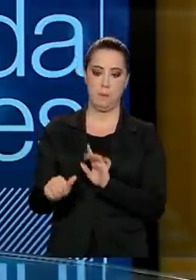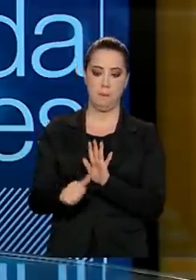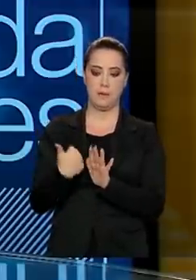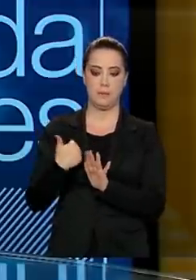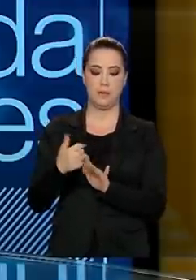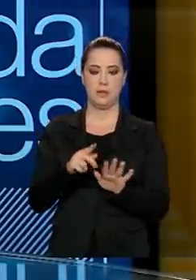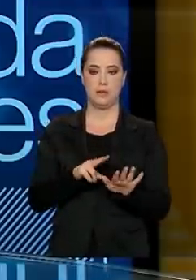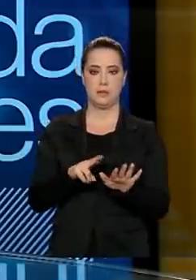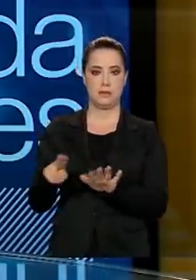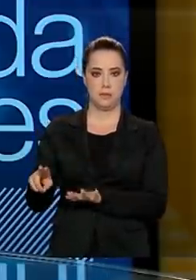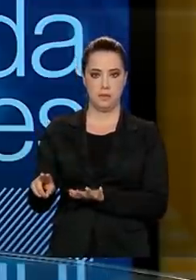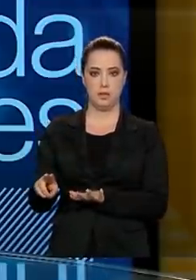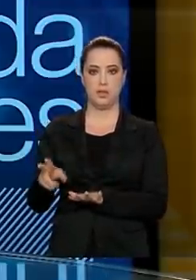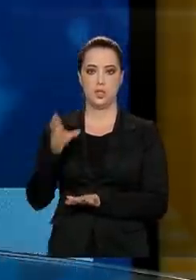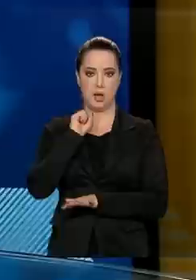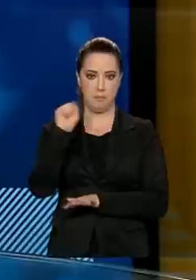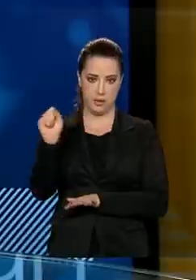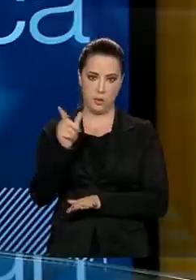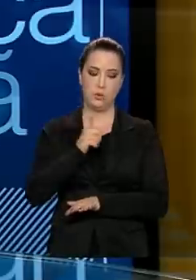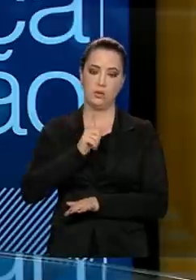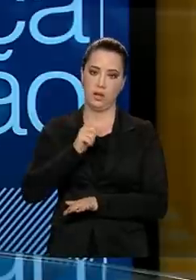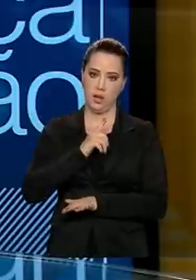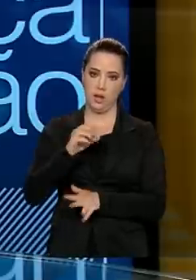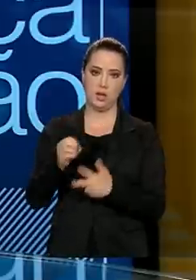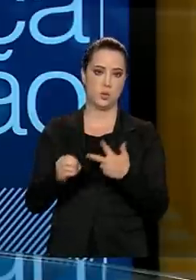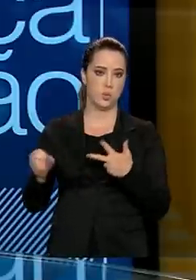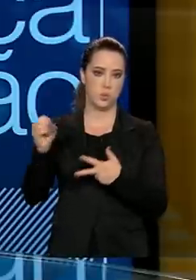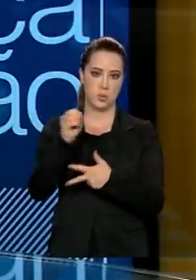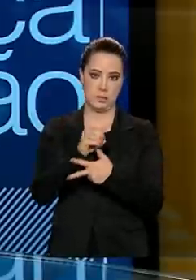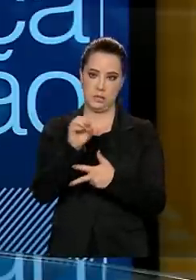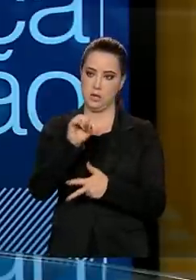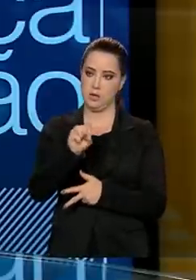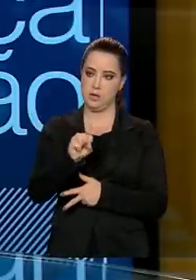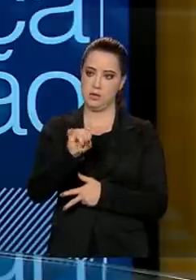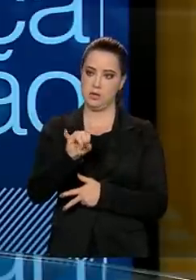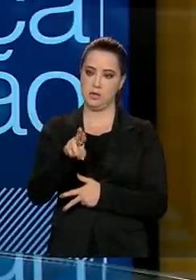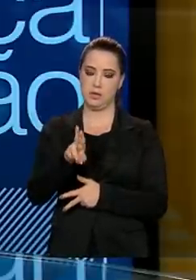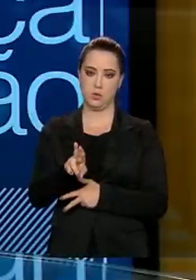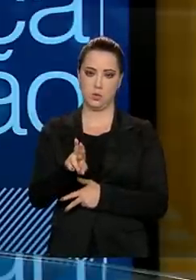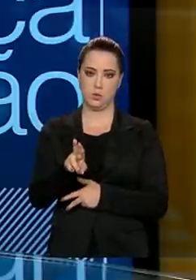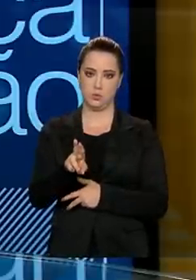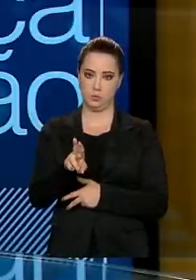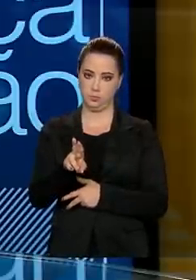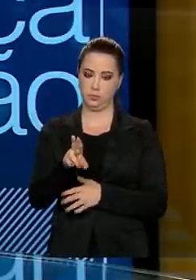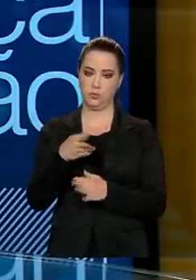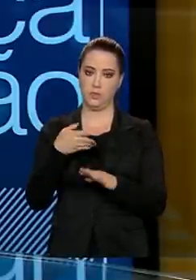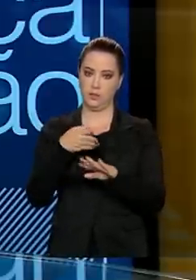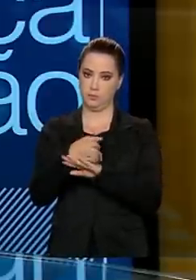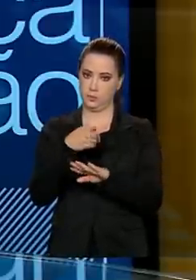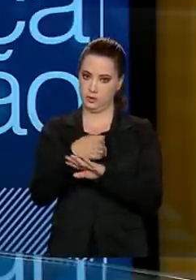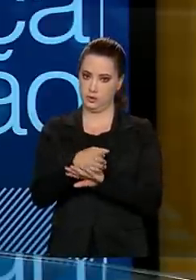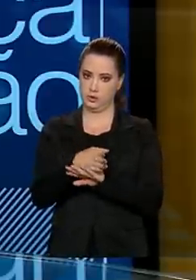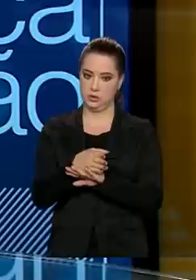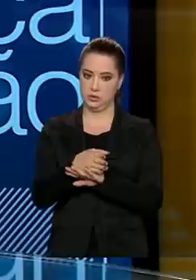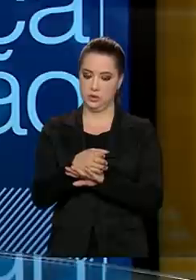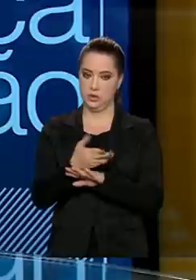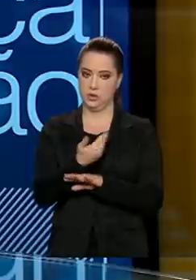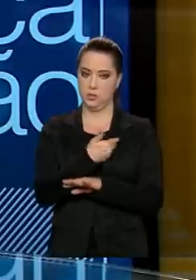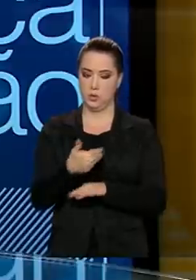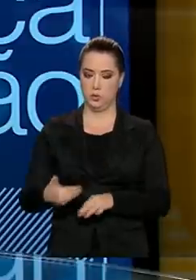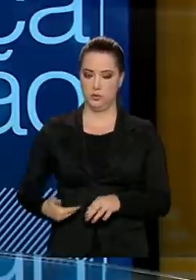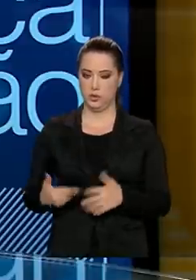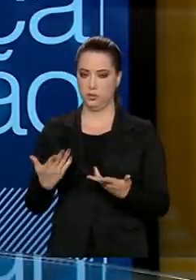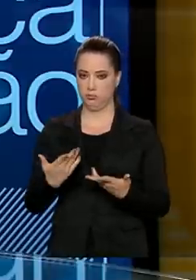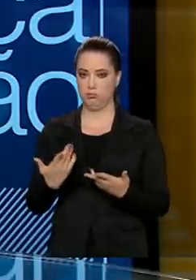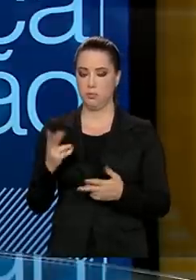abril, nós teremos o SISU, que é o Programa de Acesso à Rede Pública. Isso vai